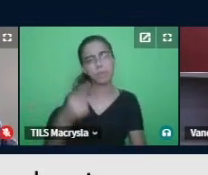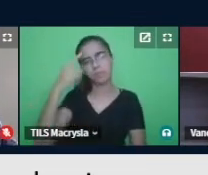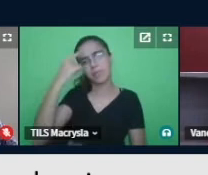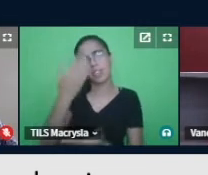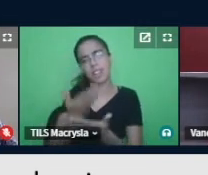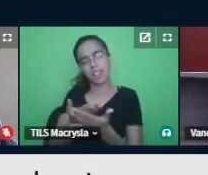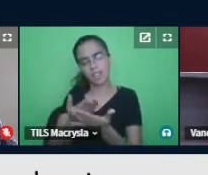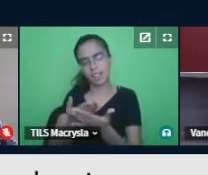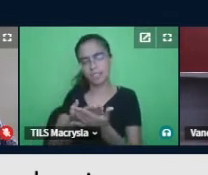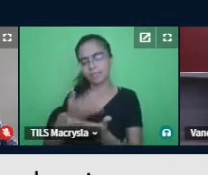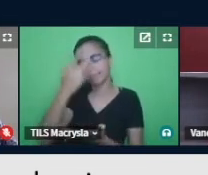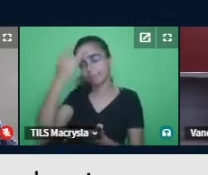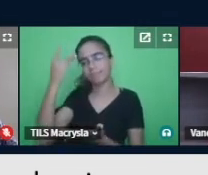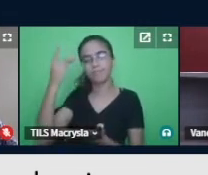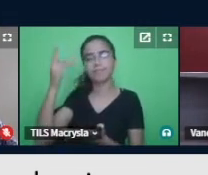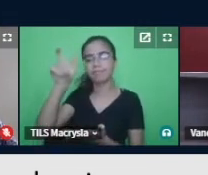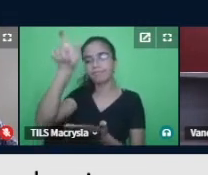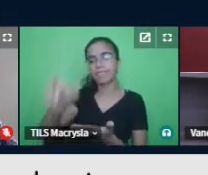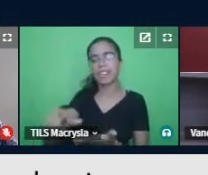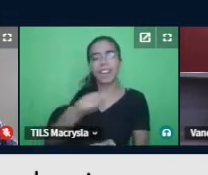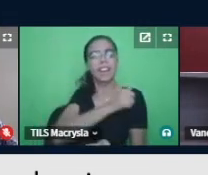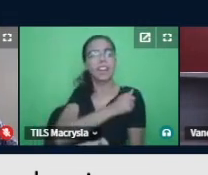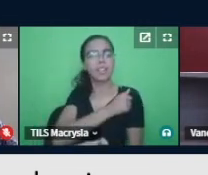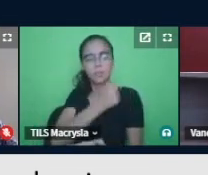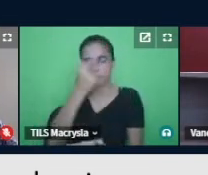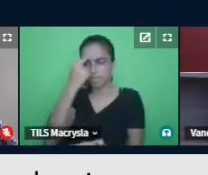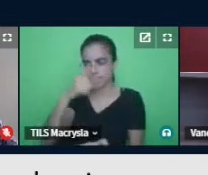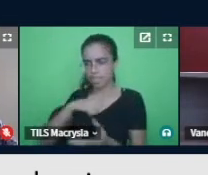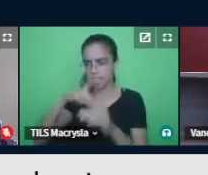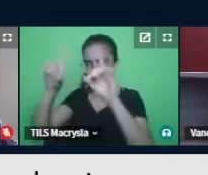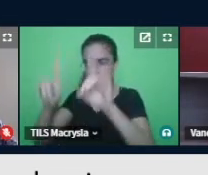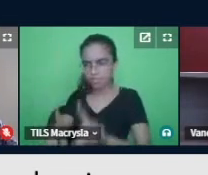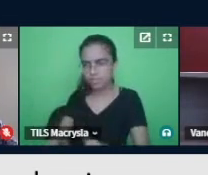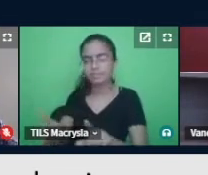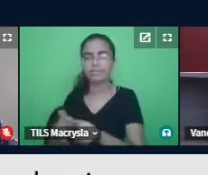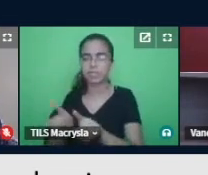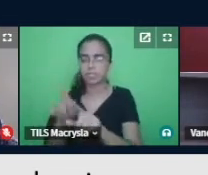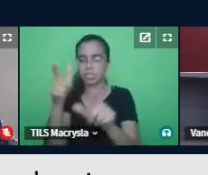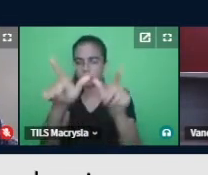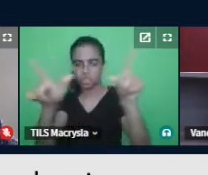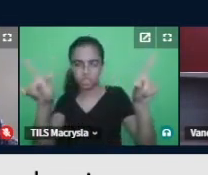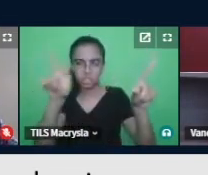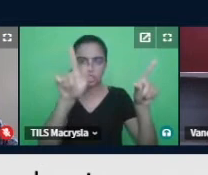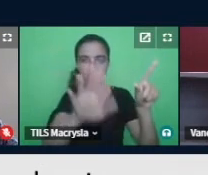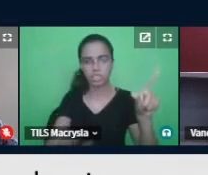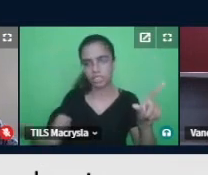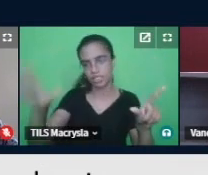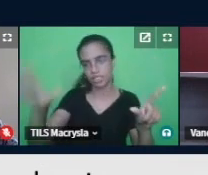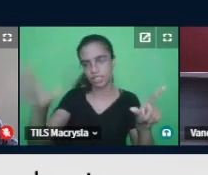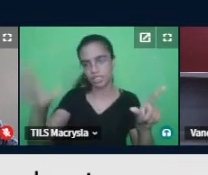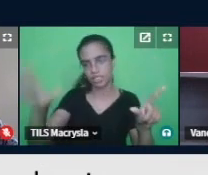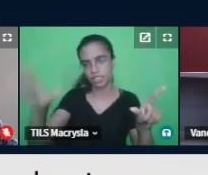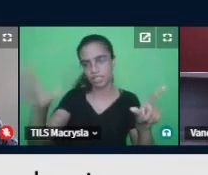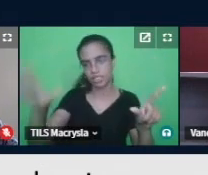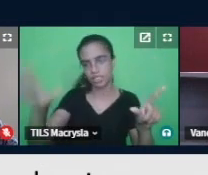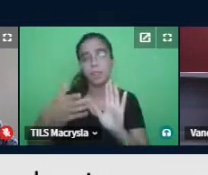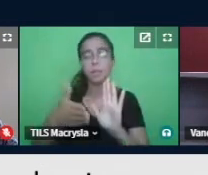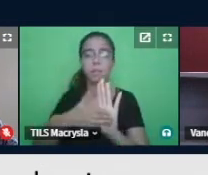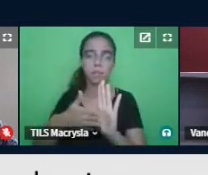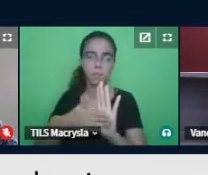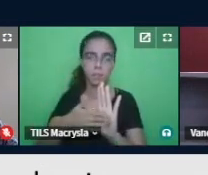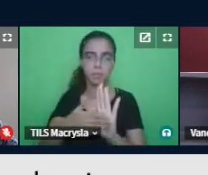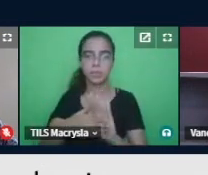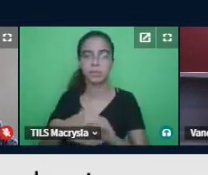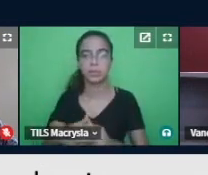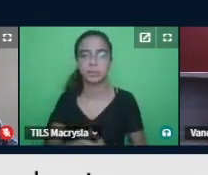seu aprendiz com alguma deficiência e dos outros também, então, essa é a ideia dos parâmetros